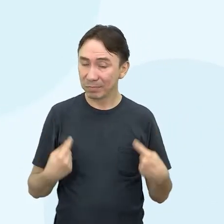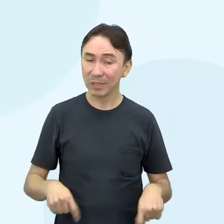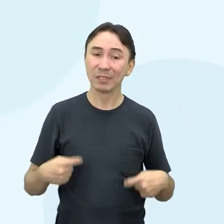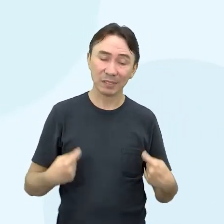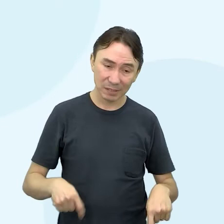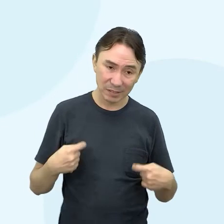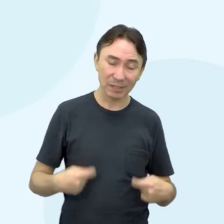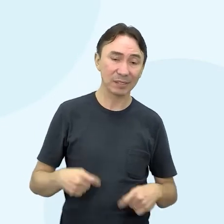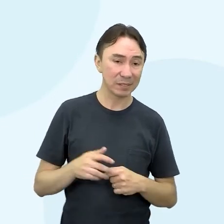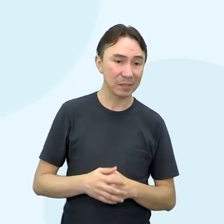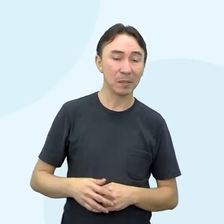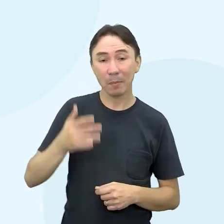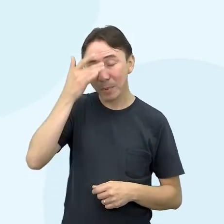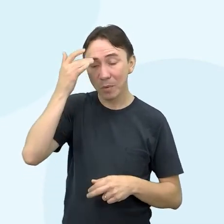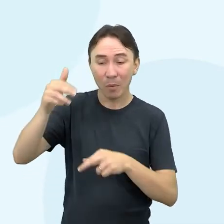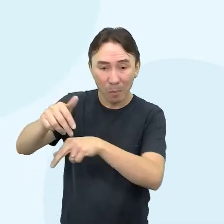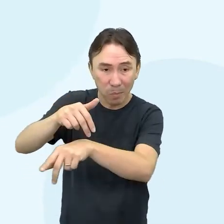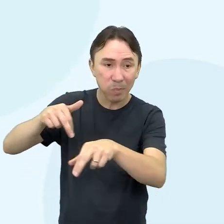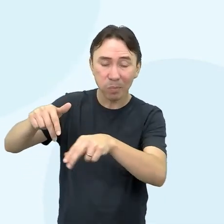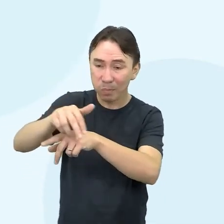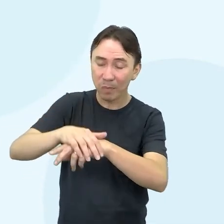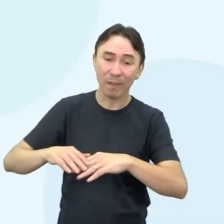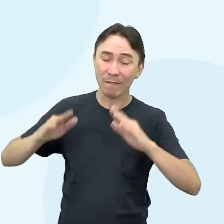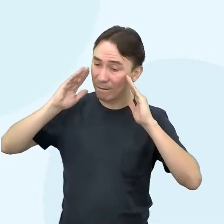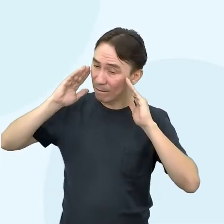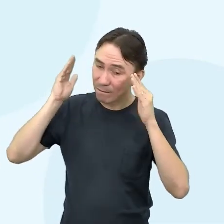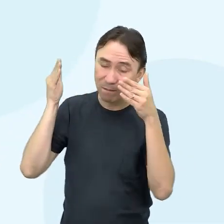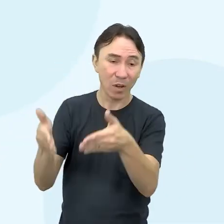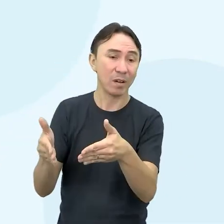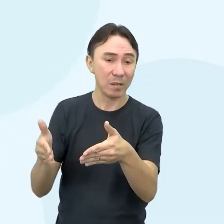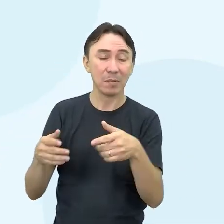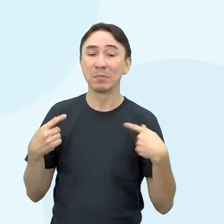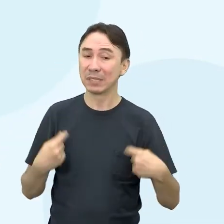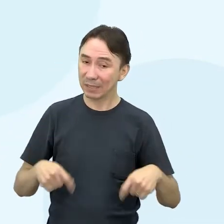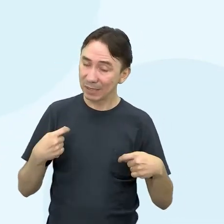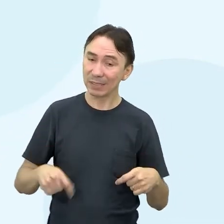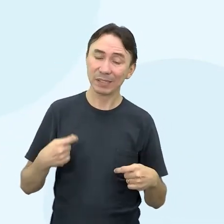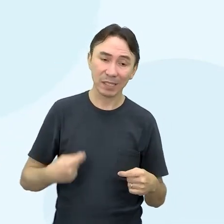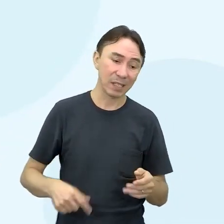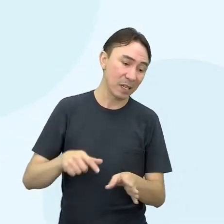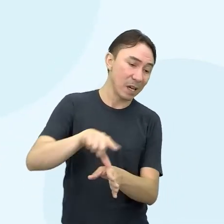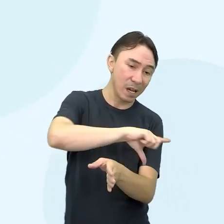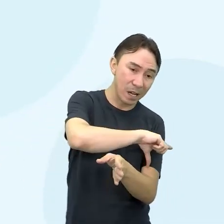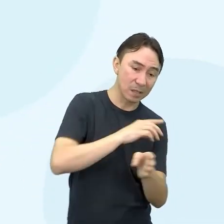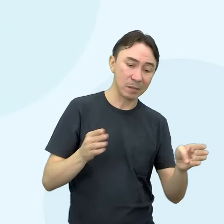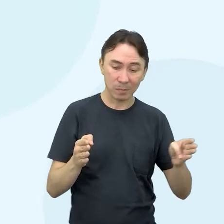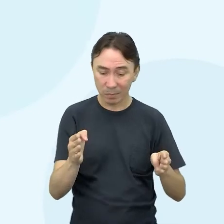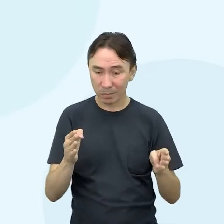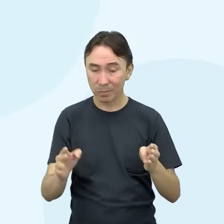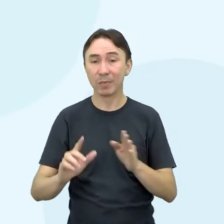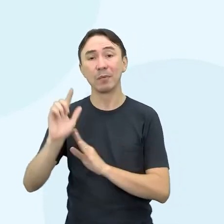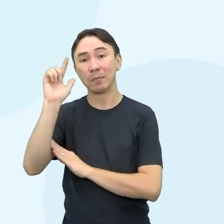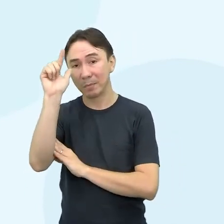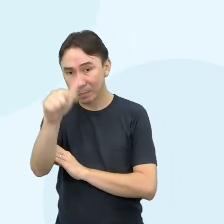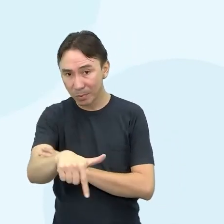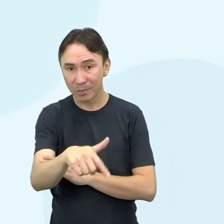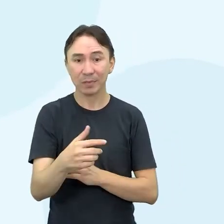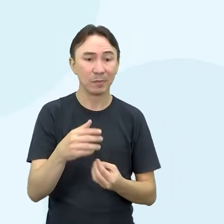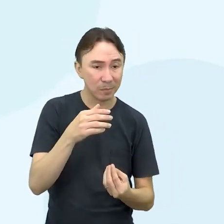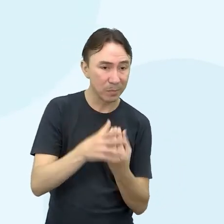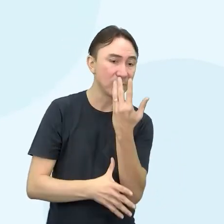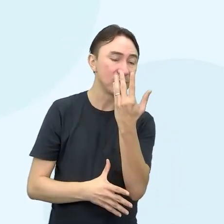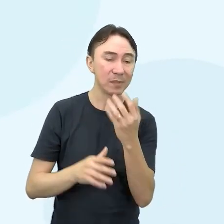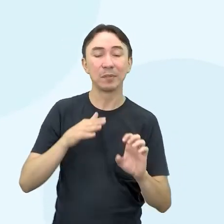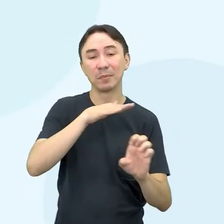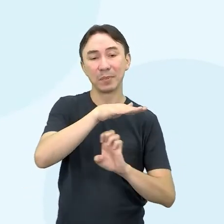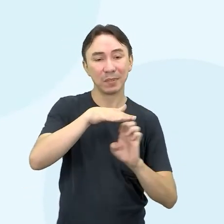no público-alvo antes, durante e depois do lançamento de uma empresa. Lembra lá, né? O testemunho do Chiquinho lá do sorvete, né? Ele falando que